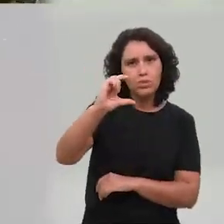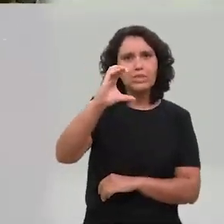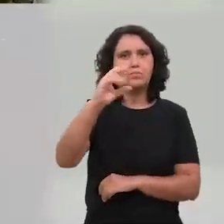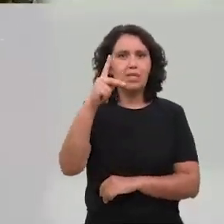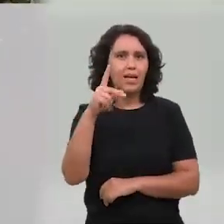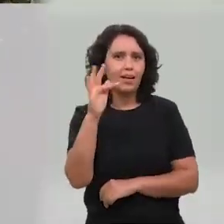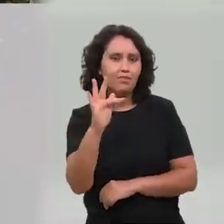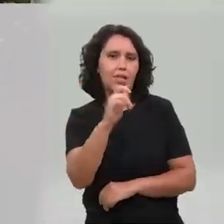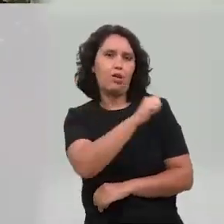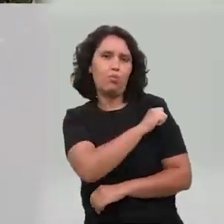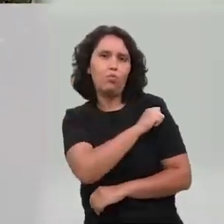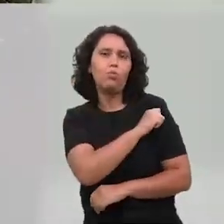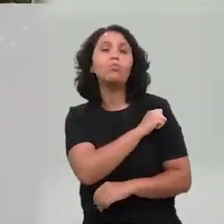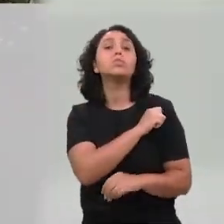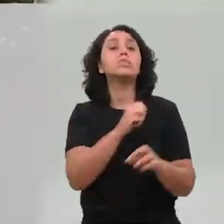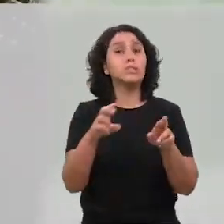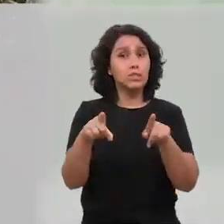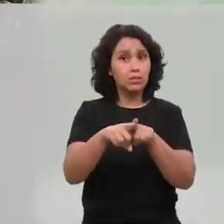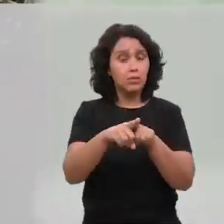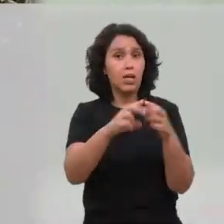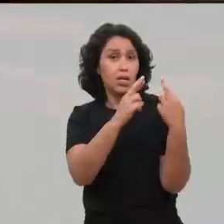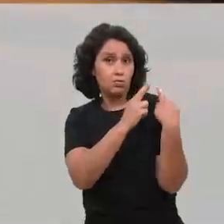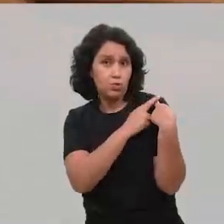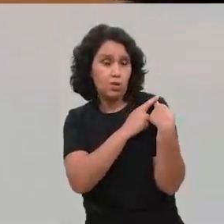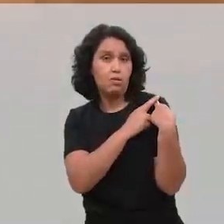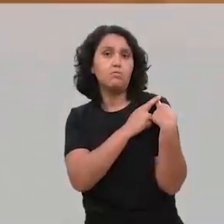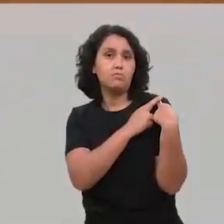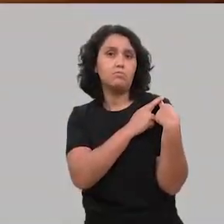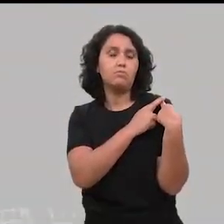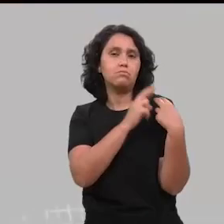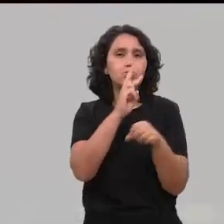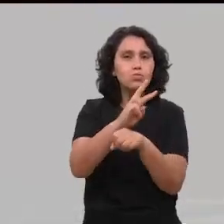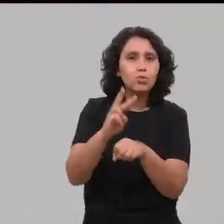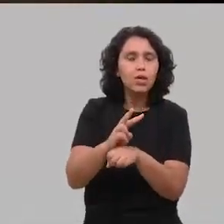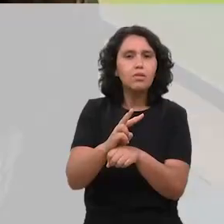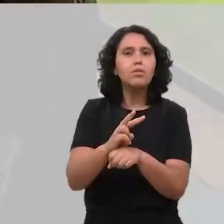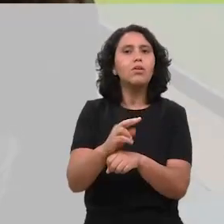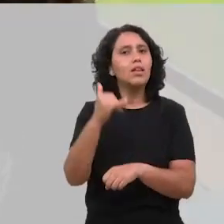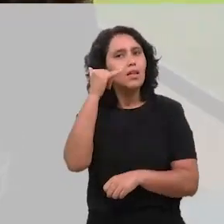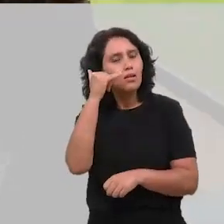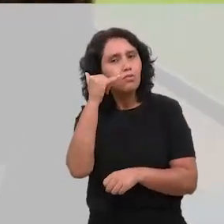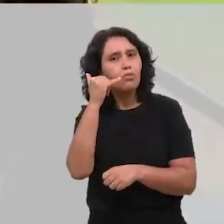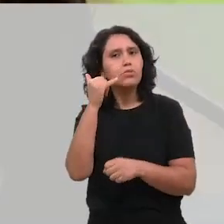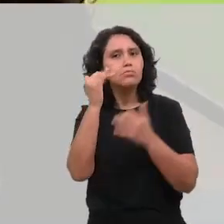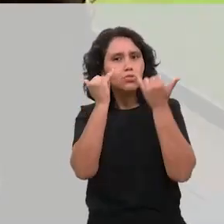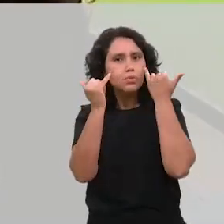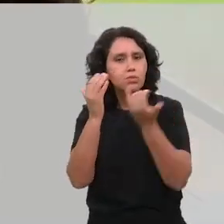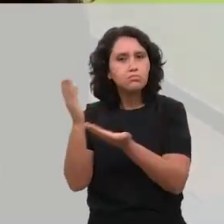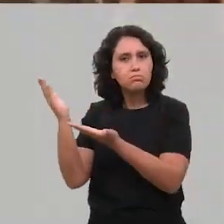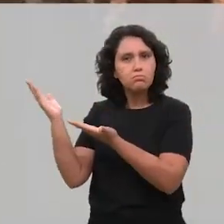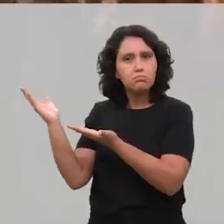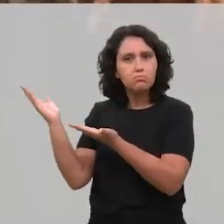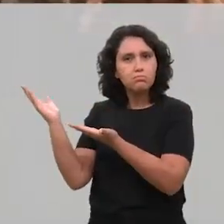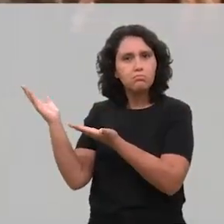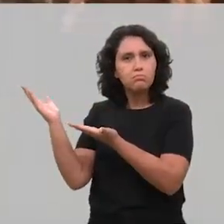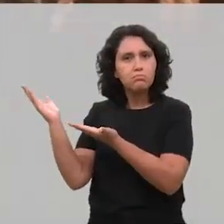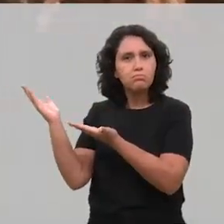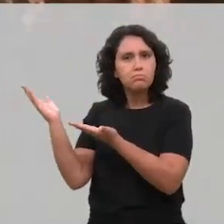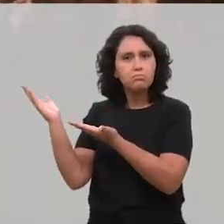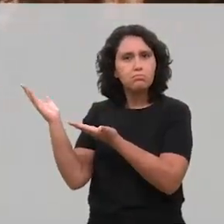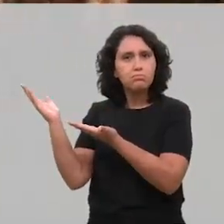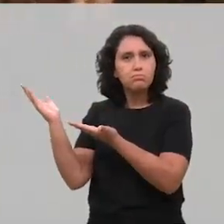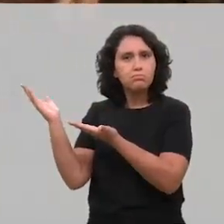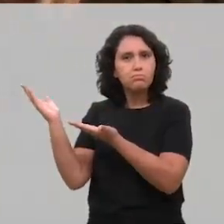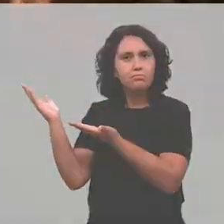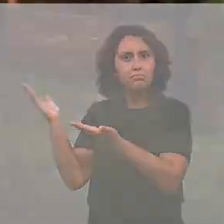3x4, CPF do estudante e do responsável. Para outras informações, no telefone 54 35